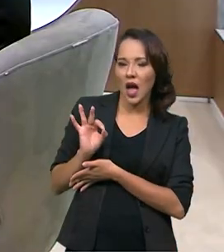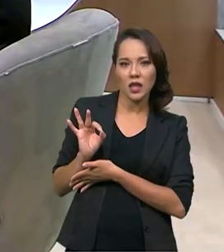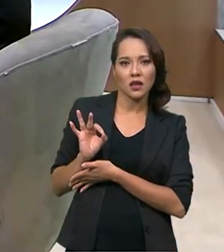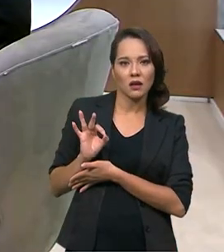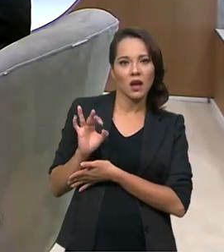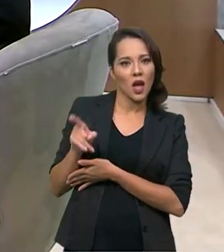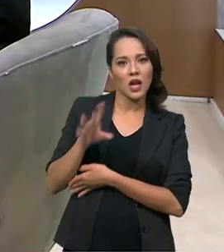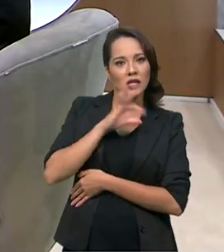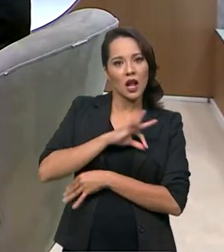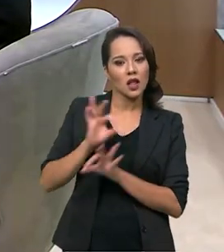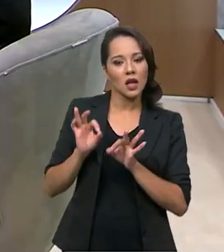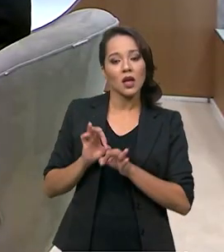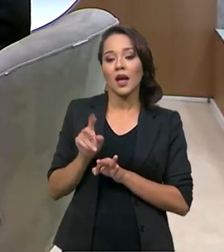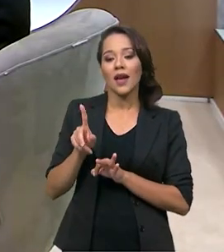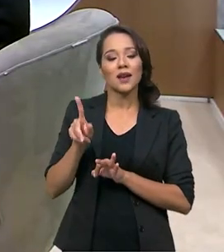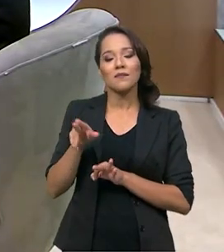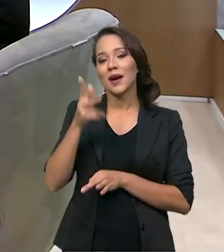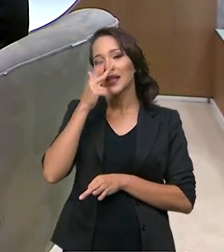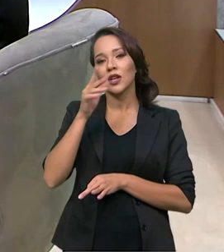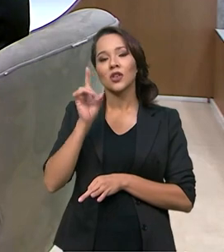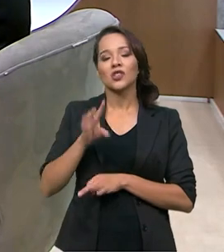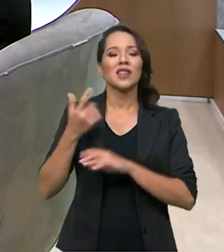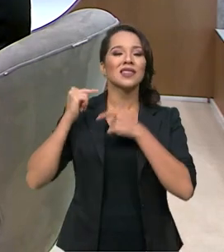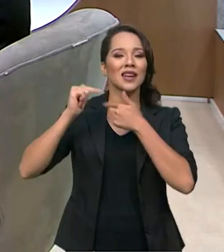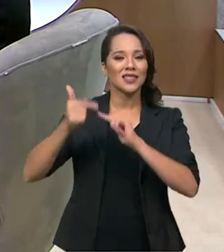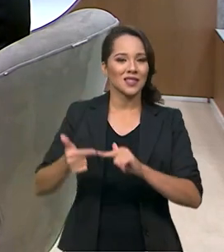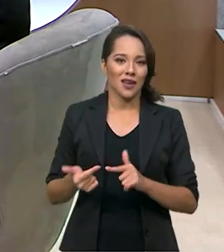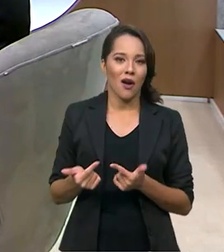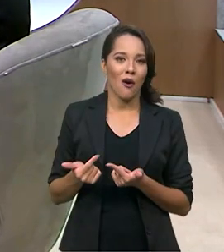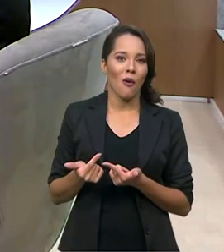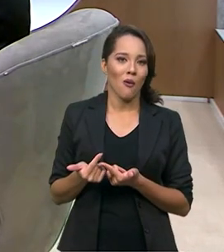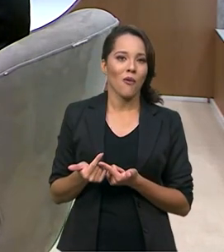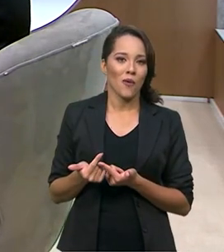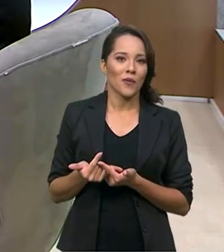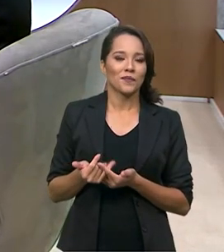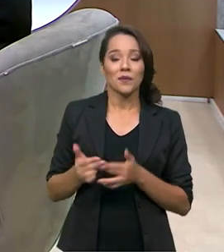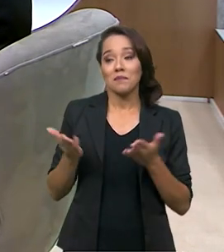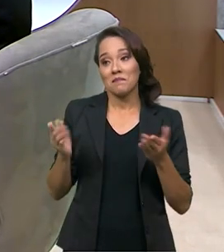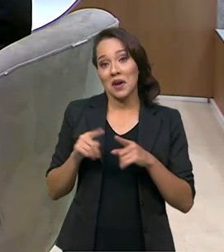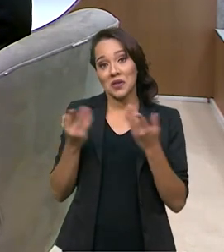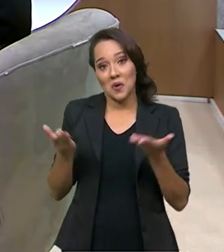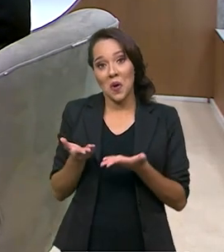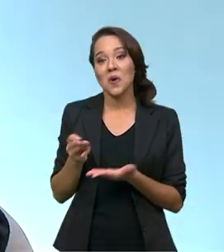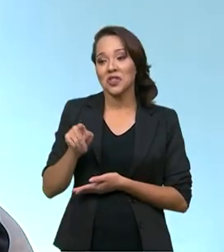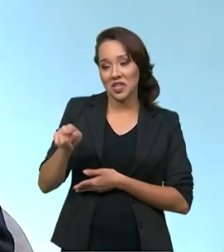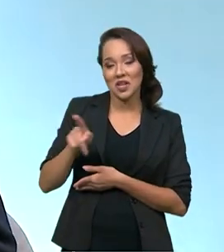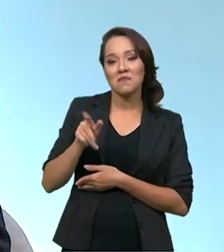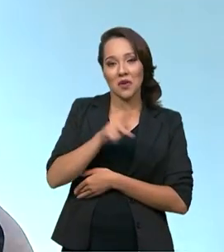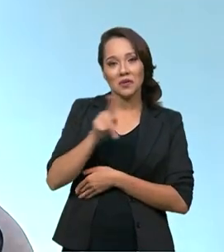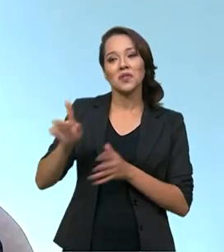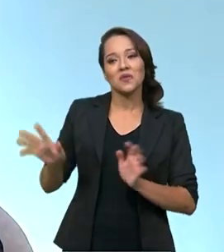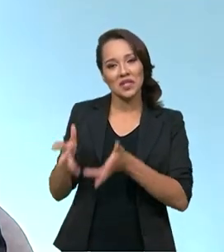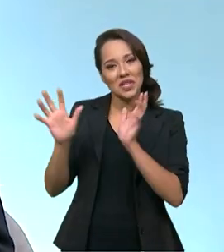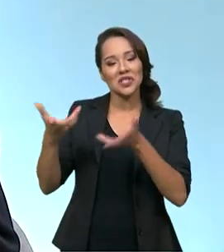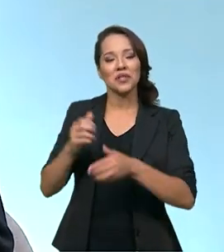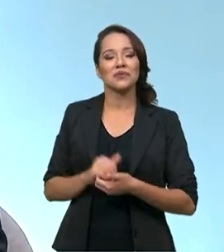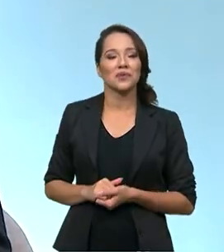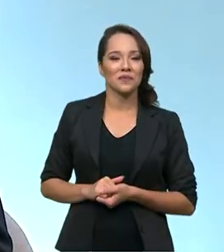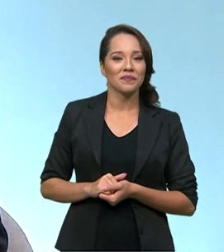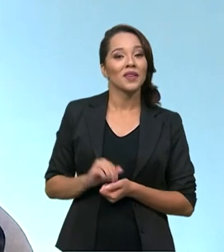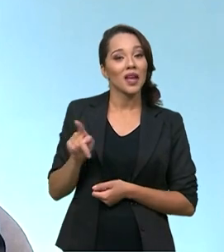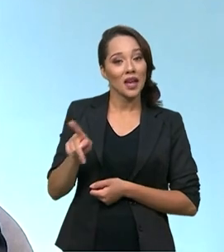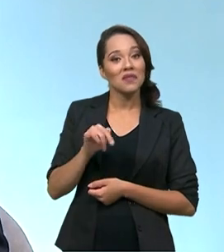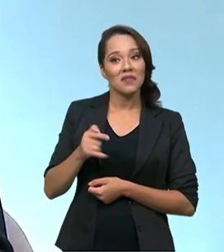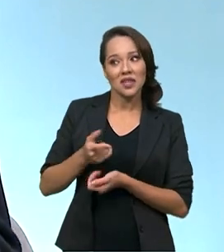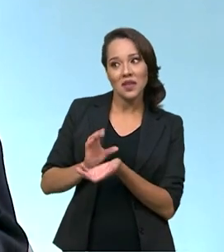Fazia como parte até da nossa tradição hipocrática, né? Mas hoje ele vai ter um incentivo, vai ter um estímulo. Ele